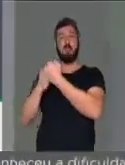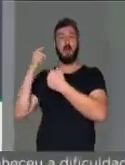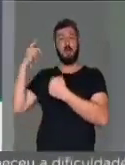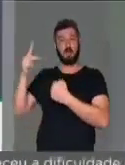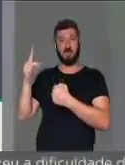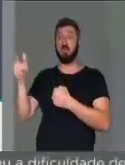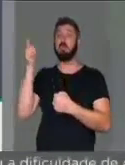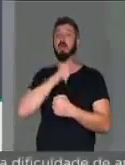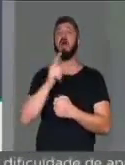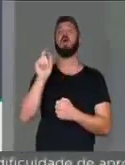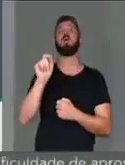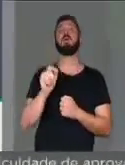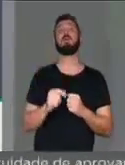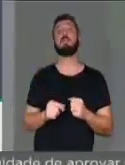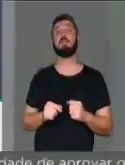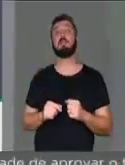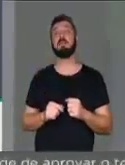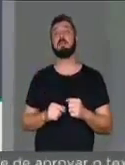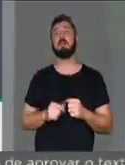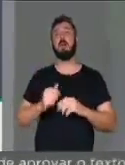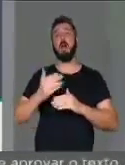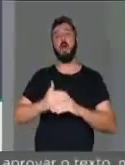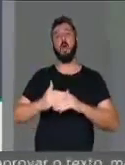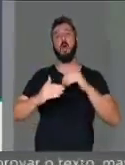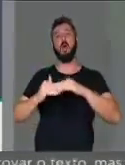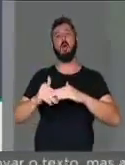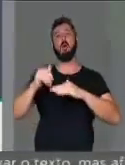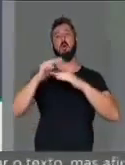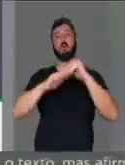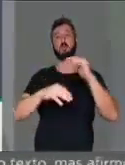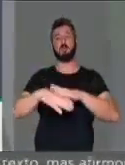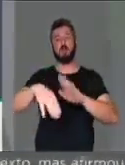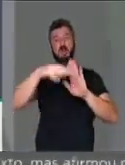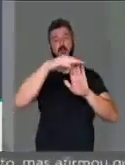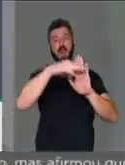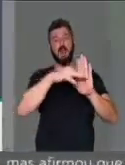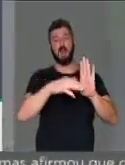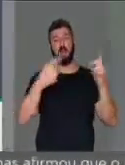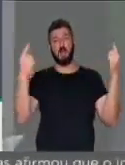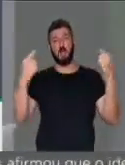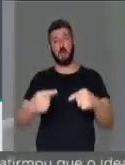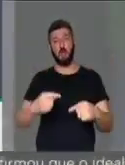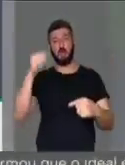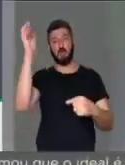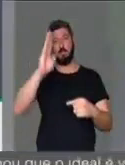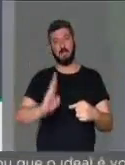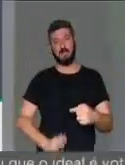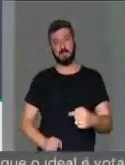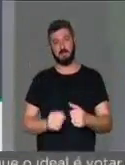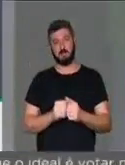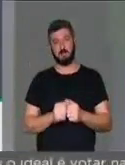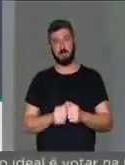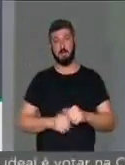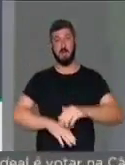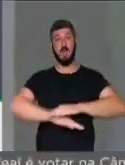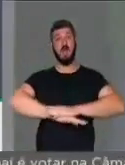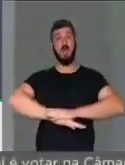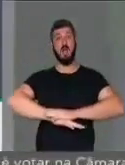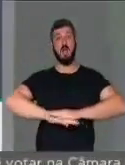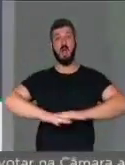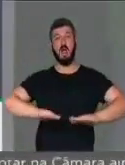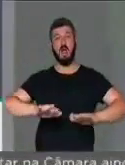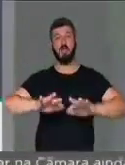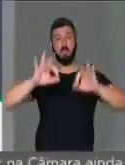para fazer, para construir esta agenda anti-Brasil. Acabando,